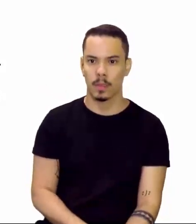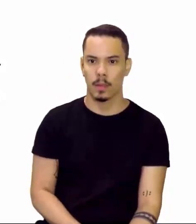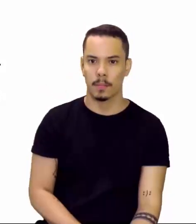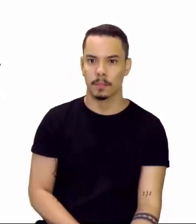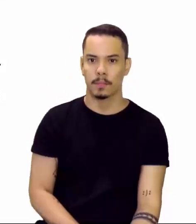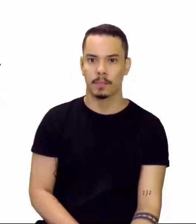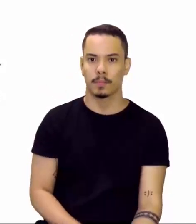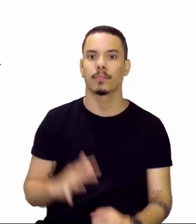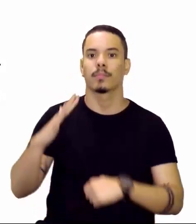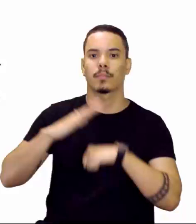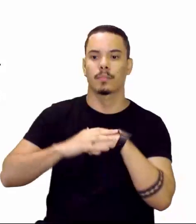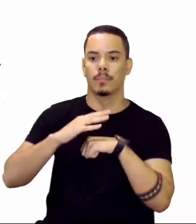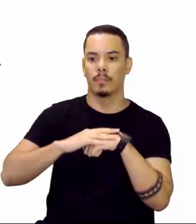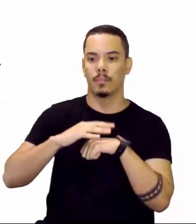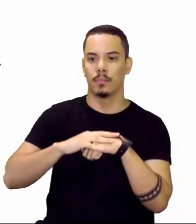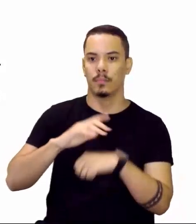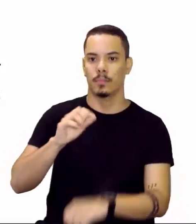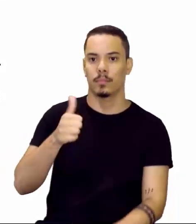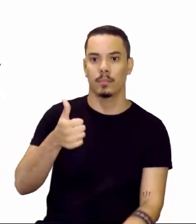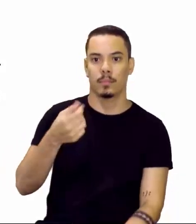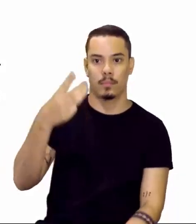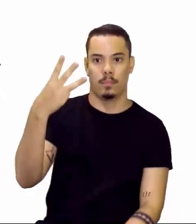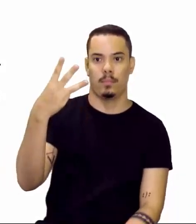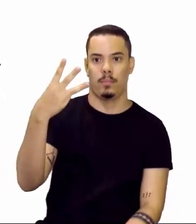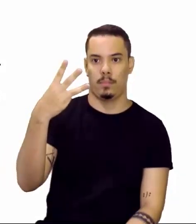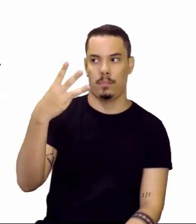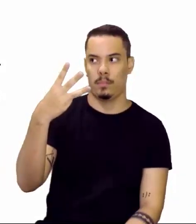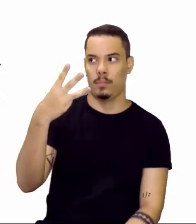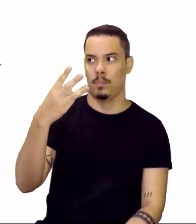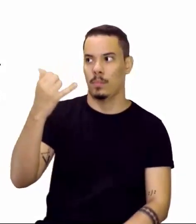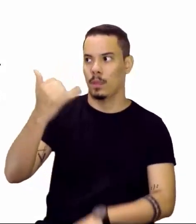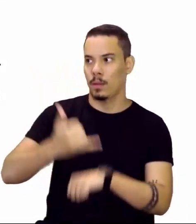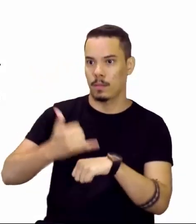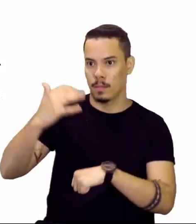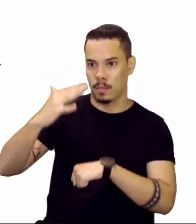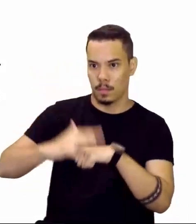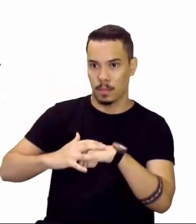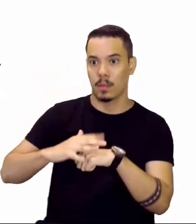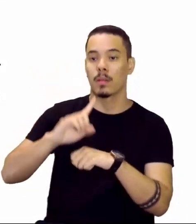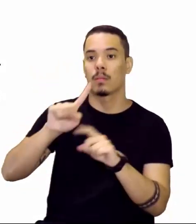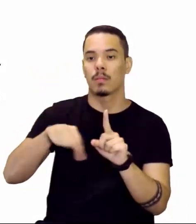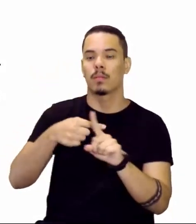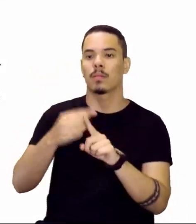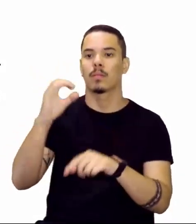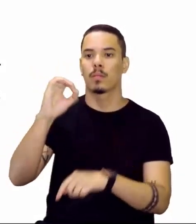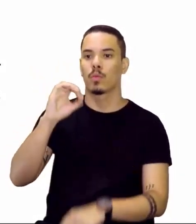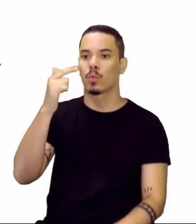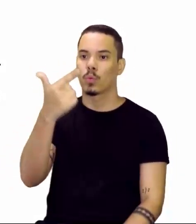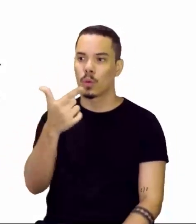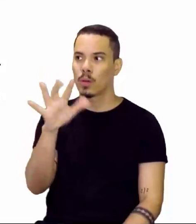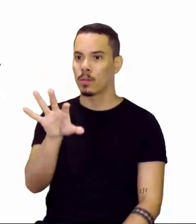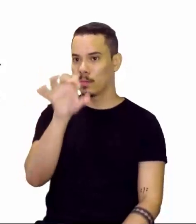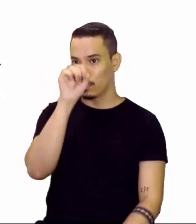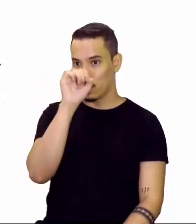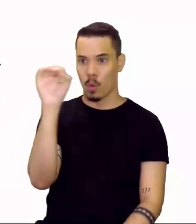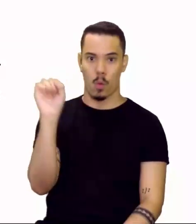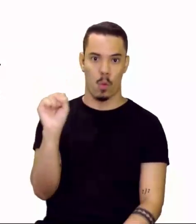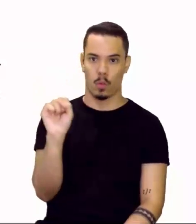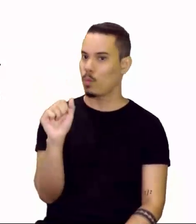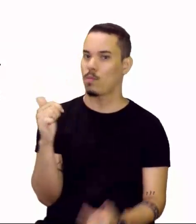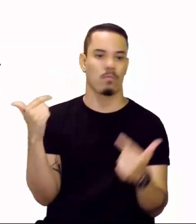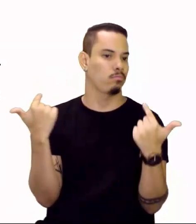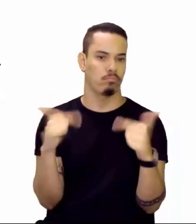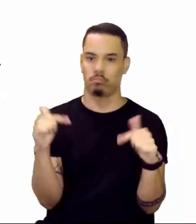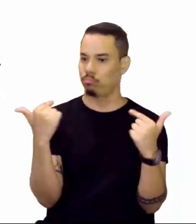alumínio, 13. Número atômico do oxigênio, 8. Então, eles não